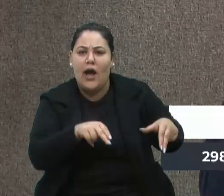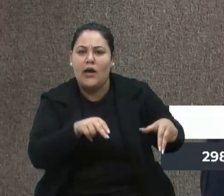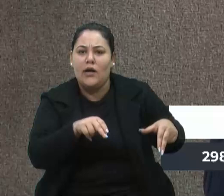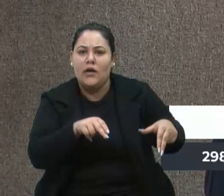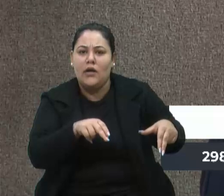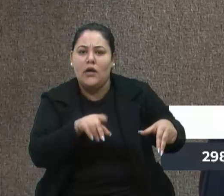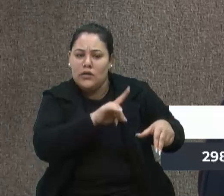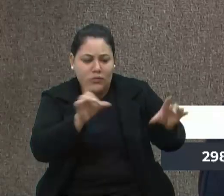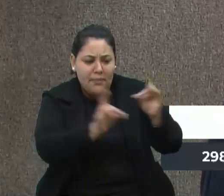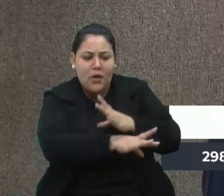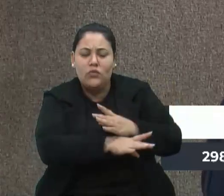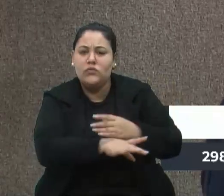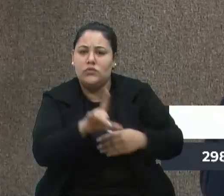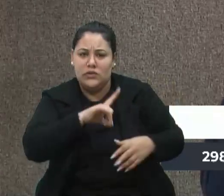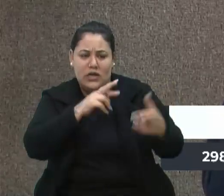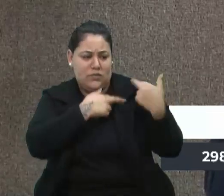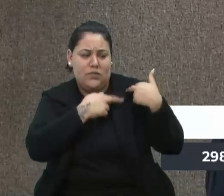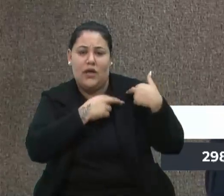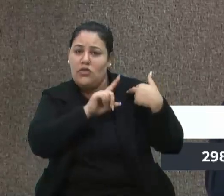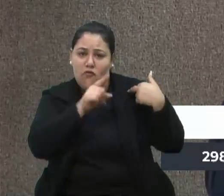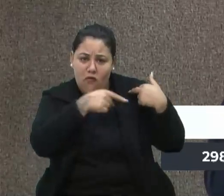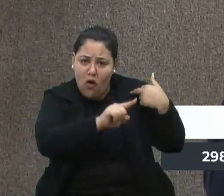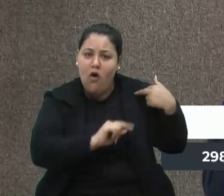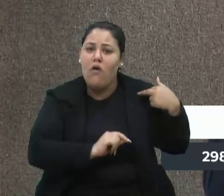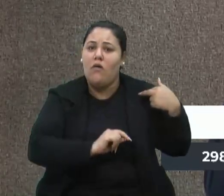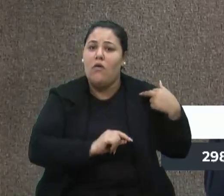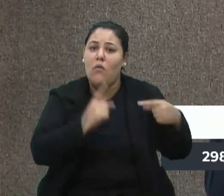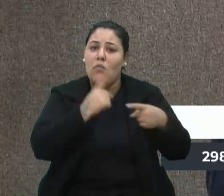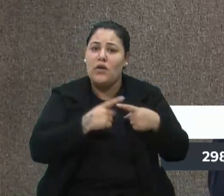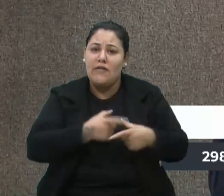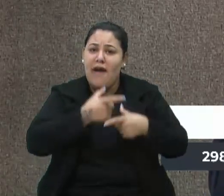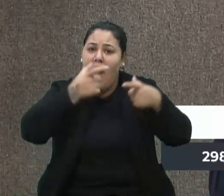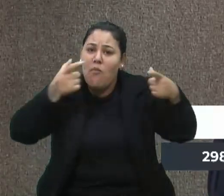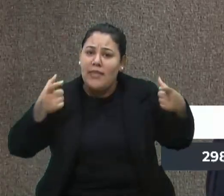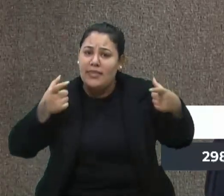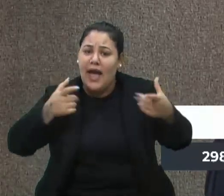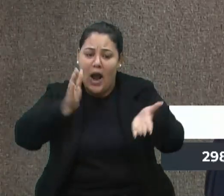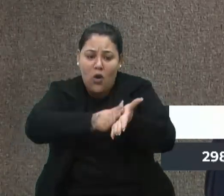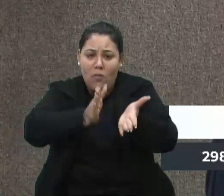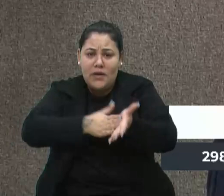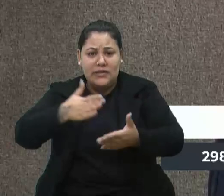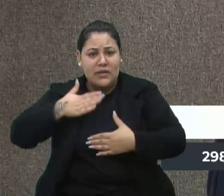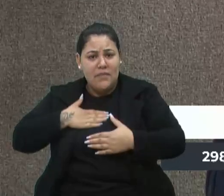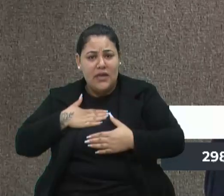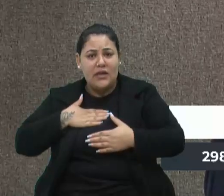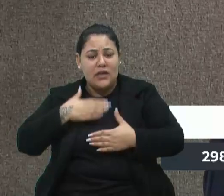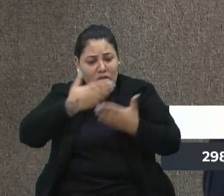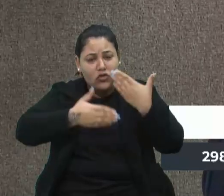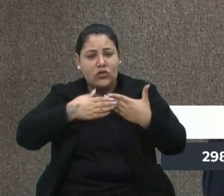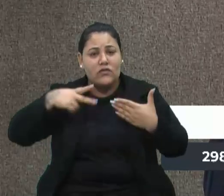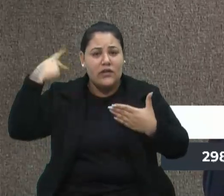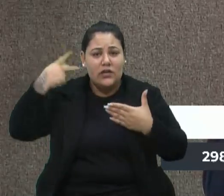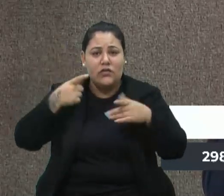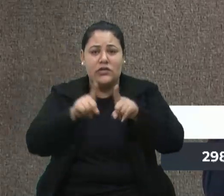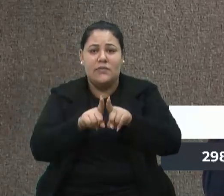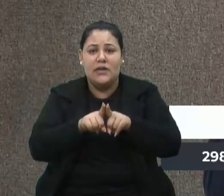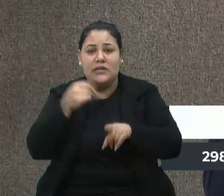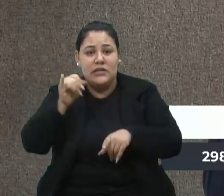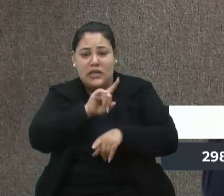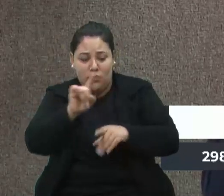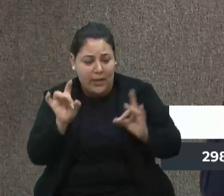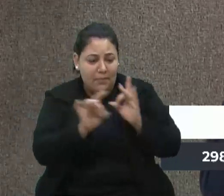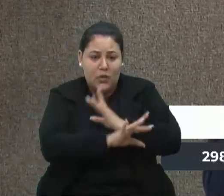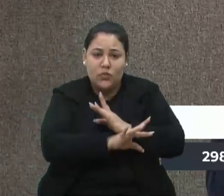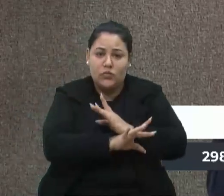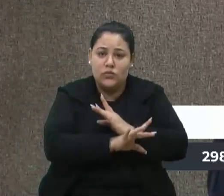ele ter a responsabilidade, devia ter dito, ó, eu não vou inaugurar porque vai aumentar a cobrança em cima de mim, assim como em cima dos vereadores. Se não está pronto,